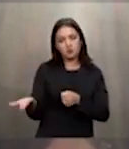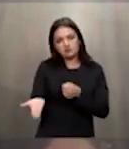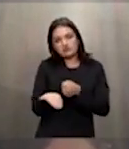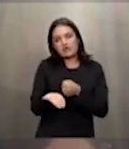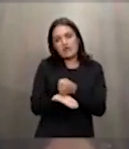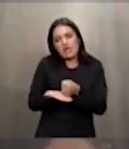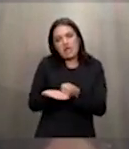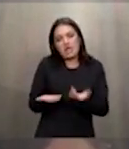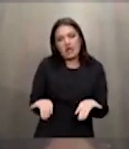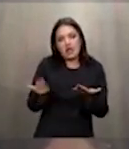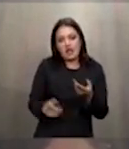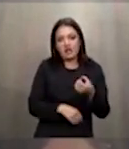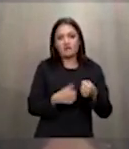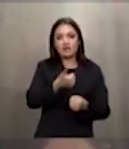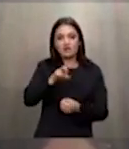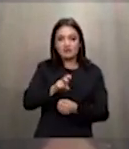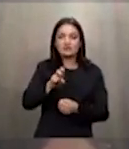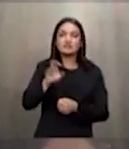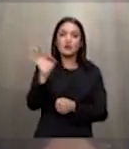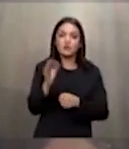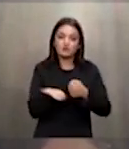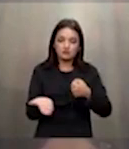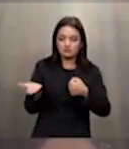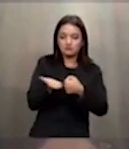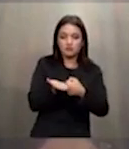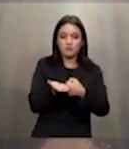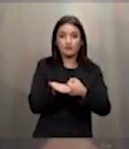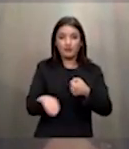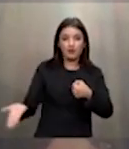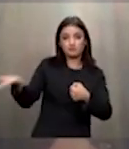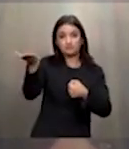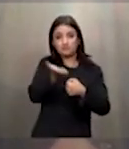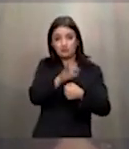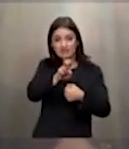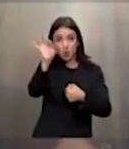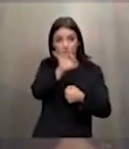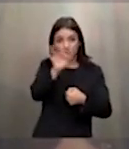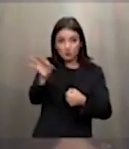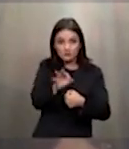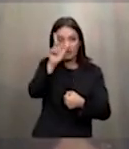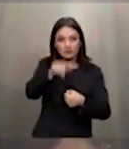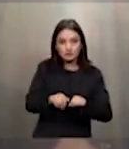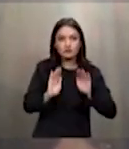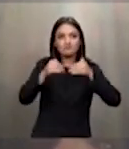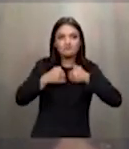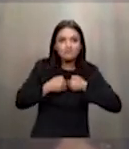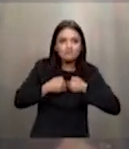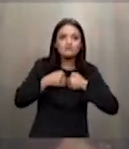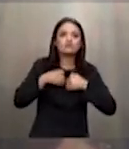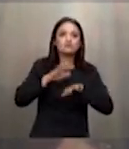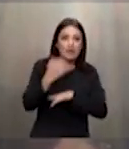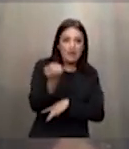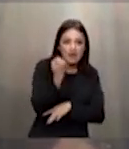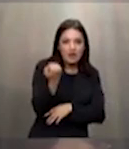15% de casos moderados e só 5% de casos com necessidades complexas necessidades